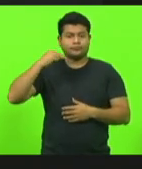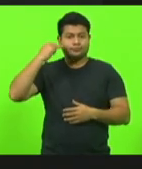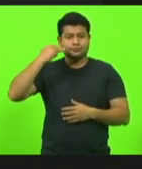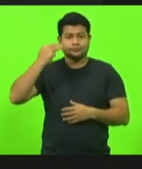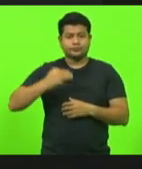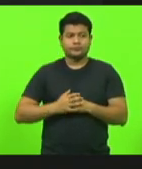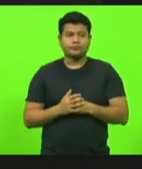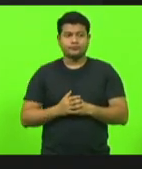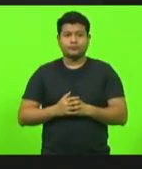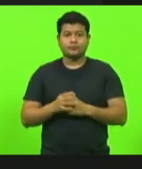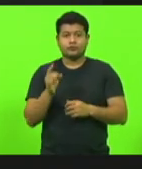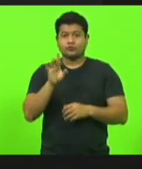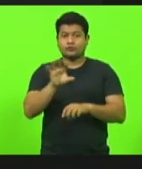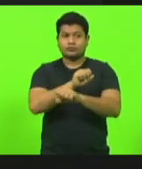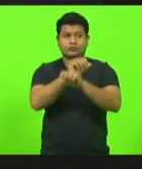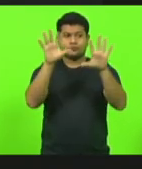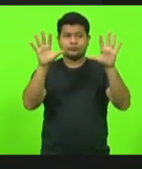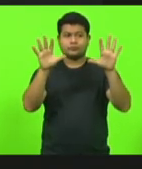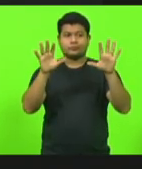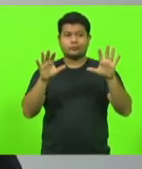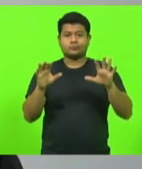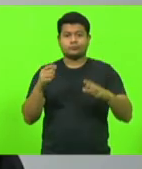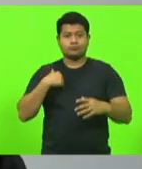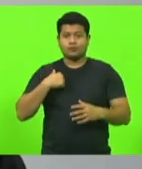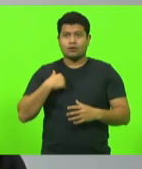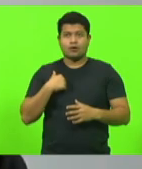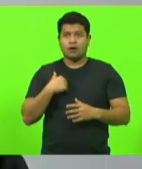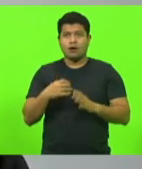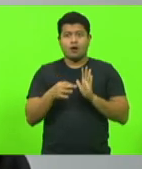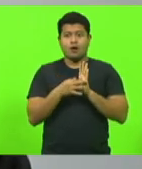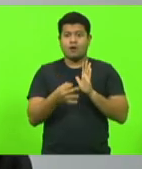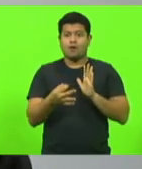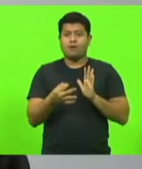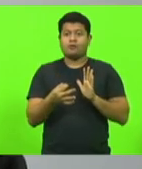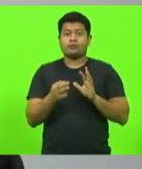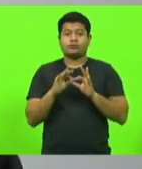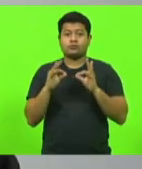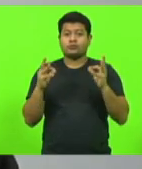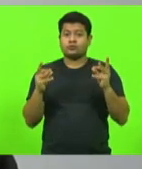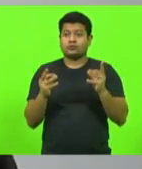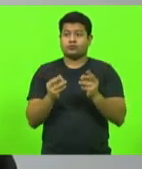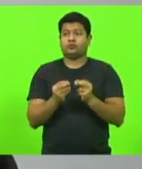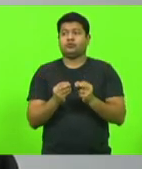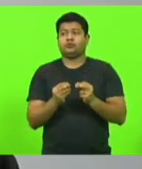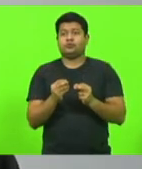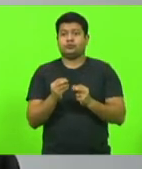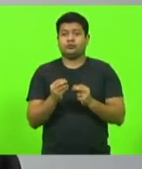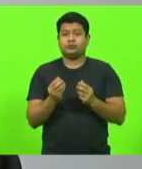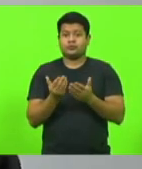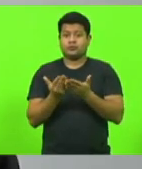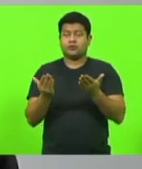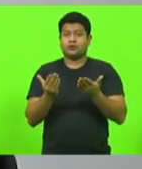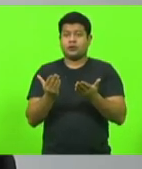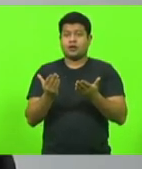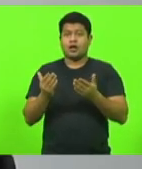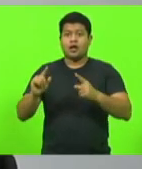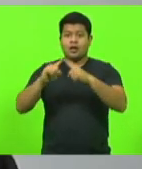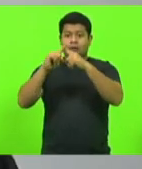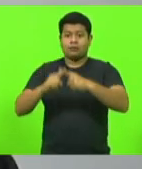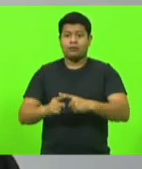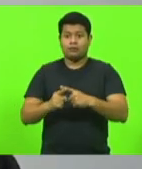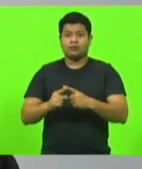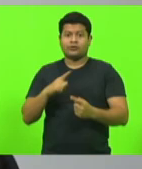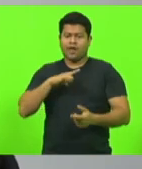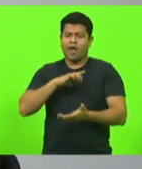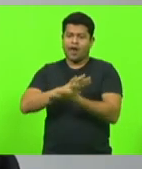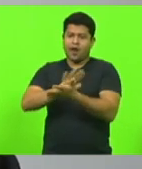Só para esclarecer que eu não comentei que todas as competições têm maus tratos, eu tenho certeza,